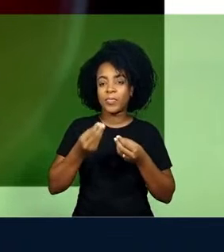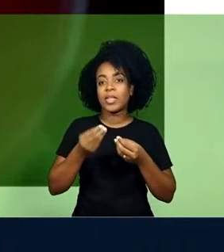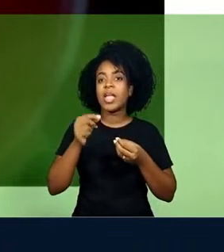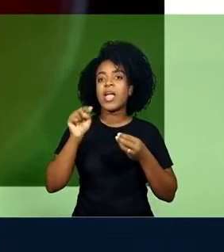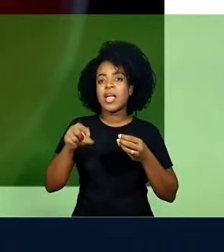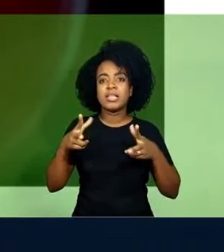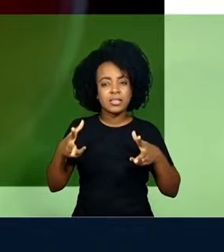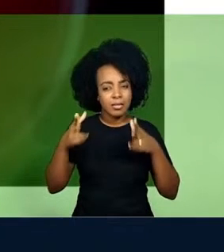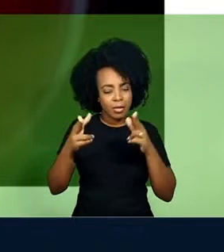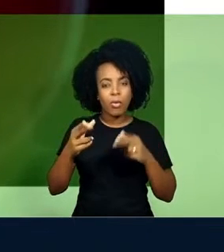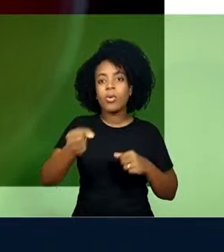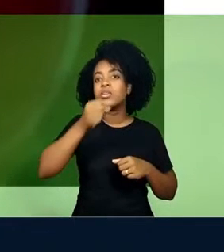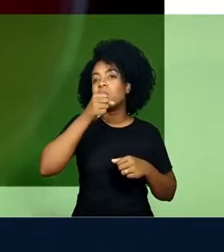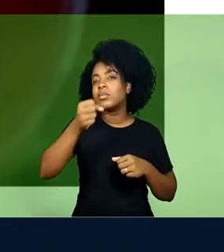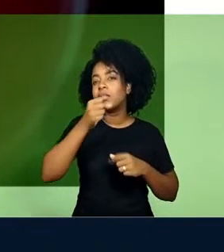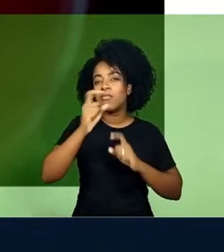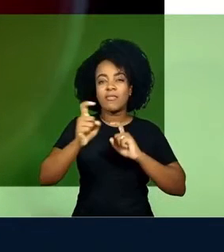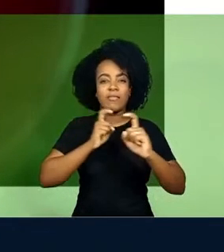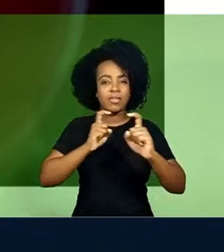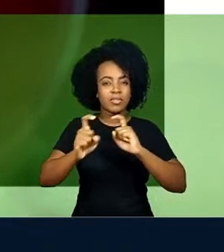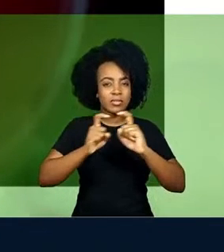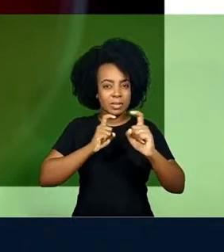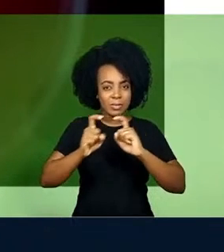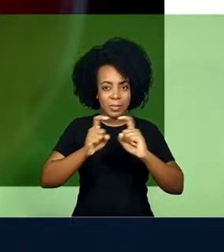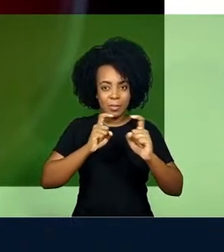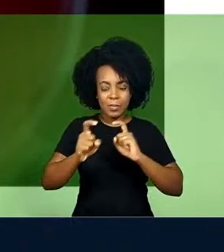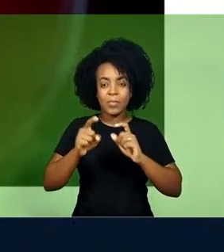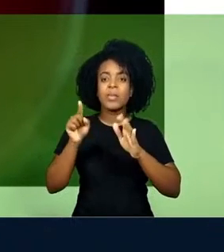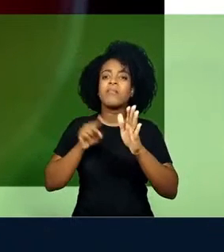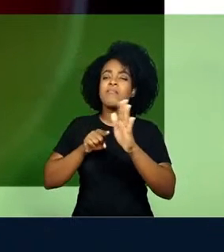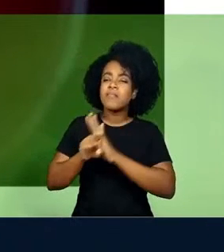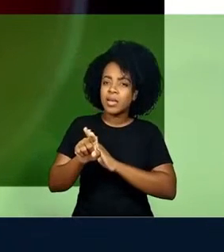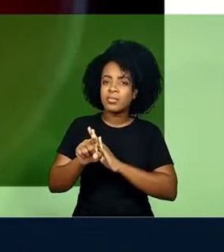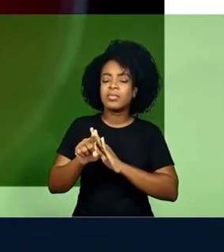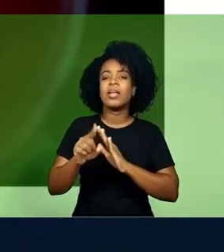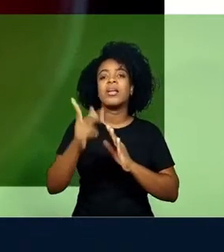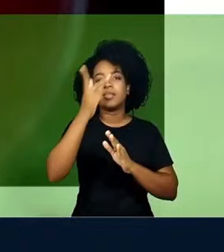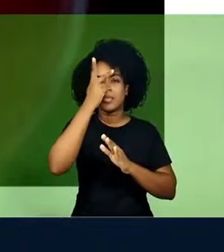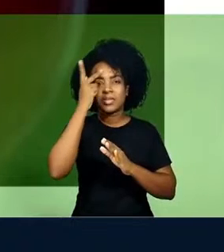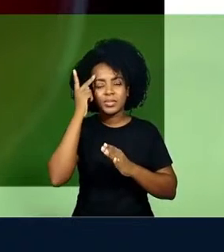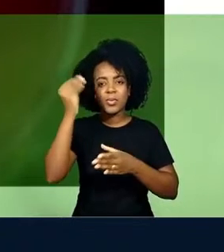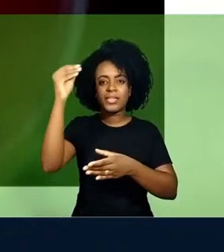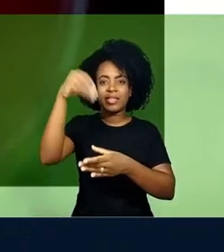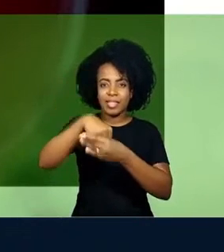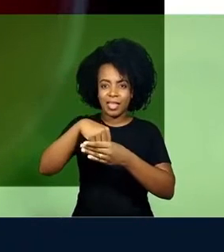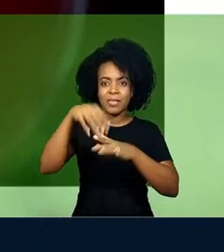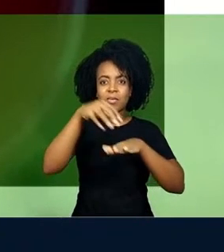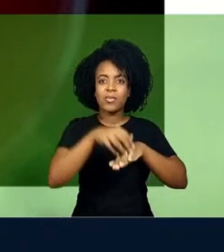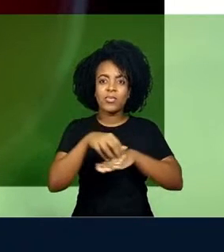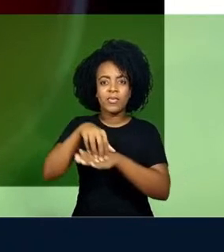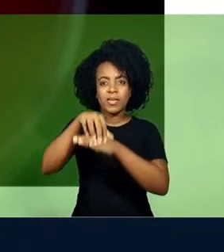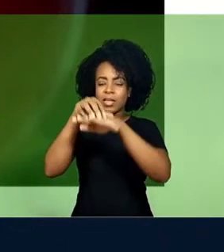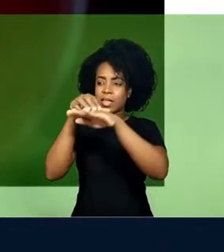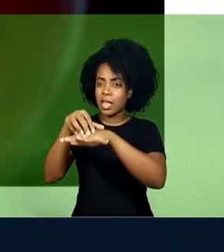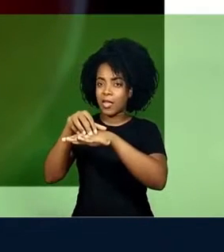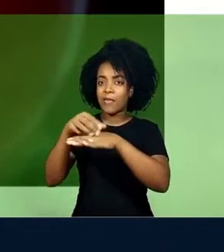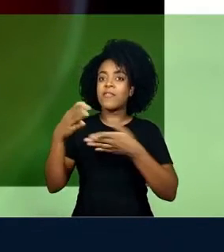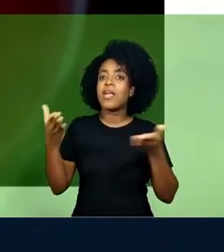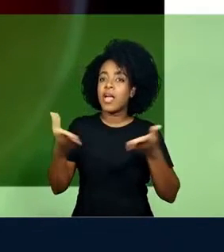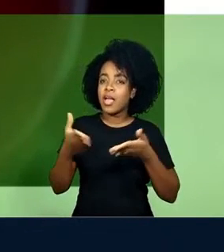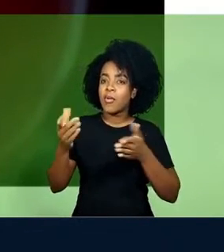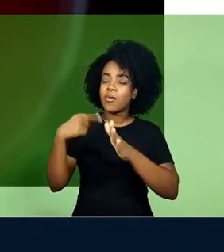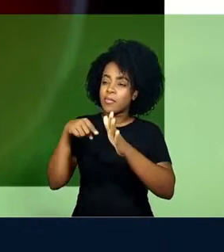entrevista, é uma cena do filme que é uma entrevista de um canal televisivo que está entrevistando os tripulantes da nave e entrevista o